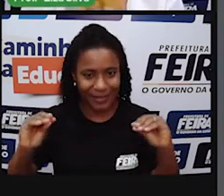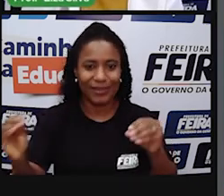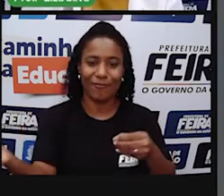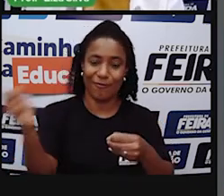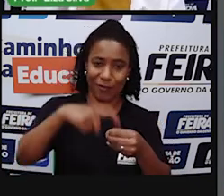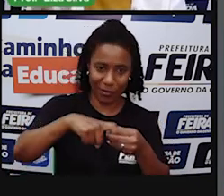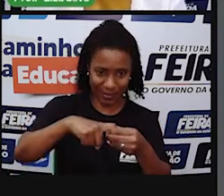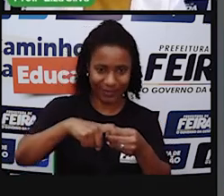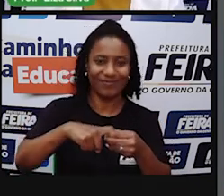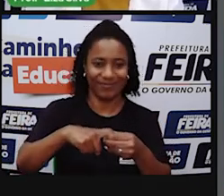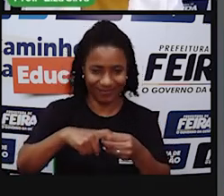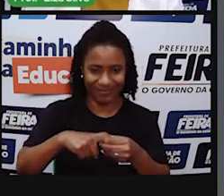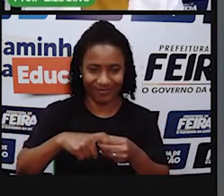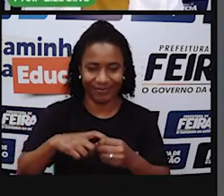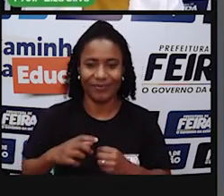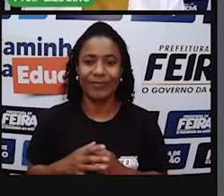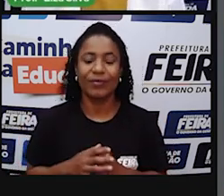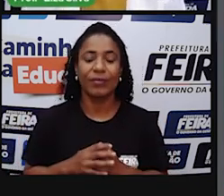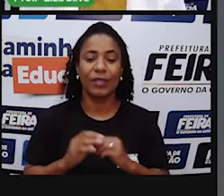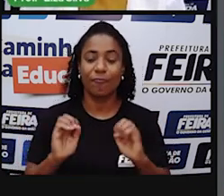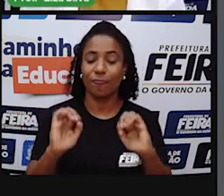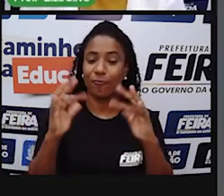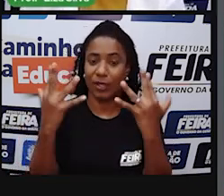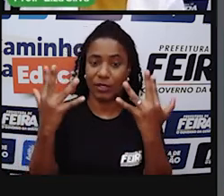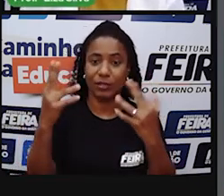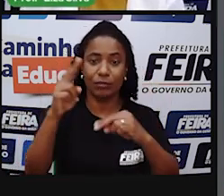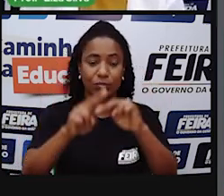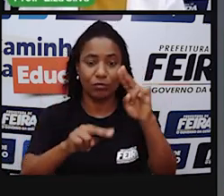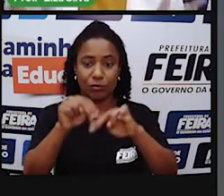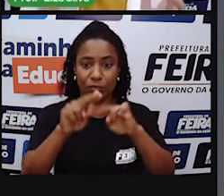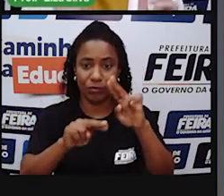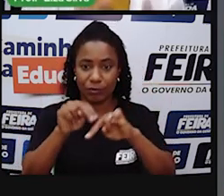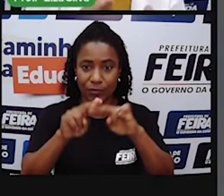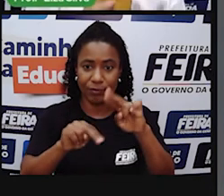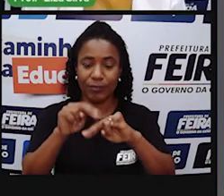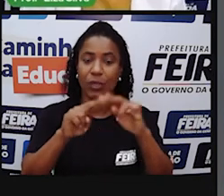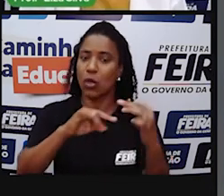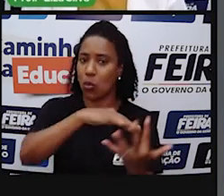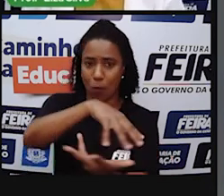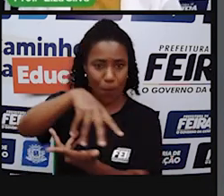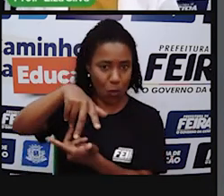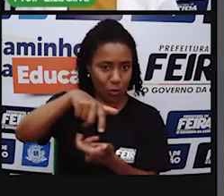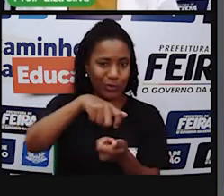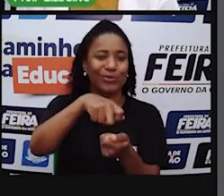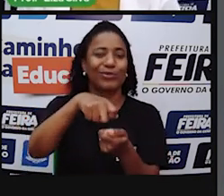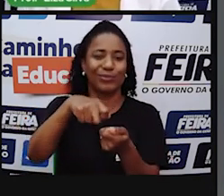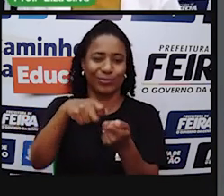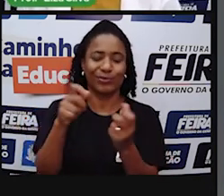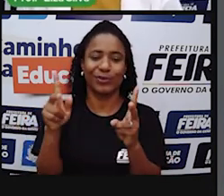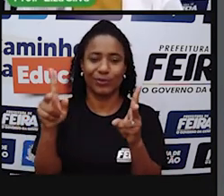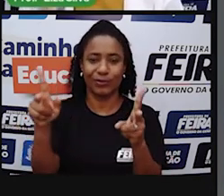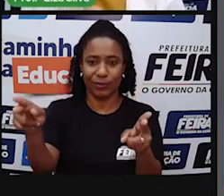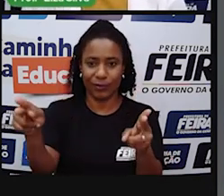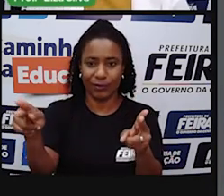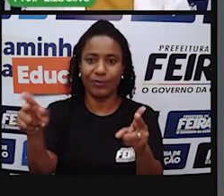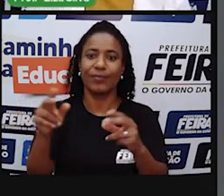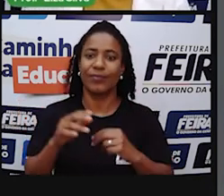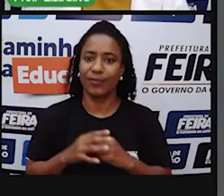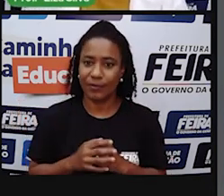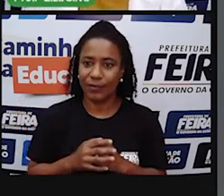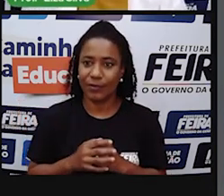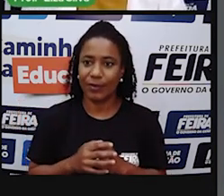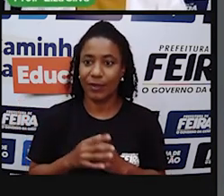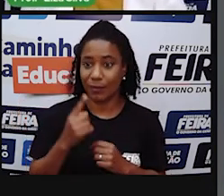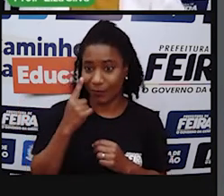Olha nós aí de novo O São João E também Ao redor do mundo Deixo para